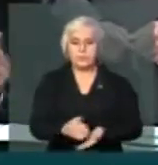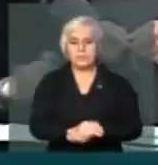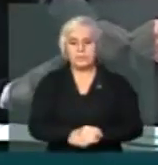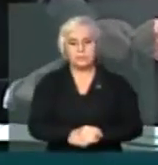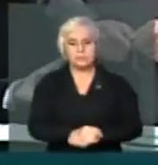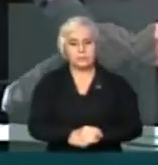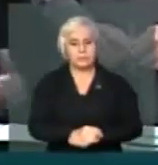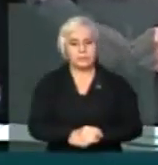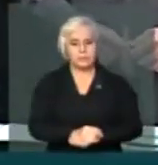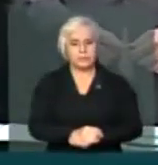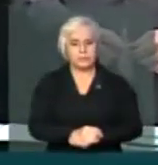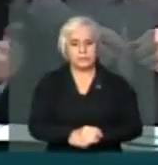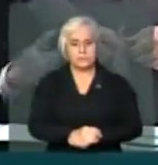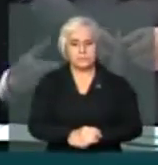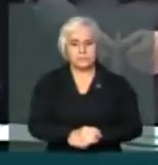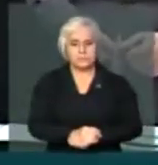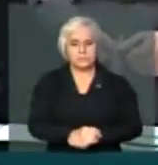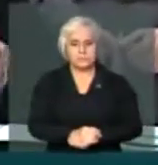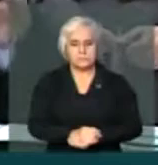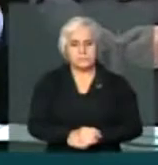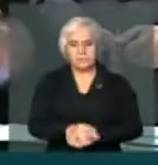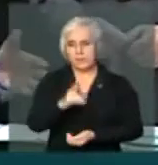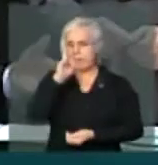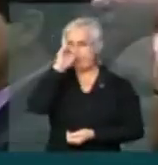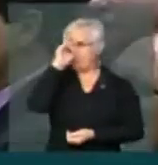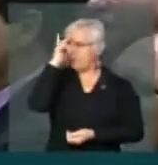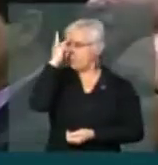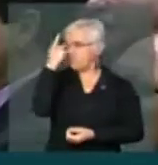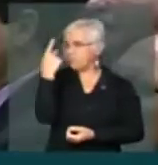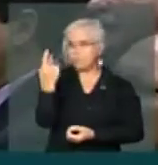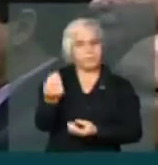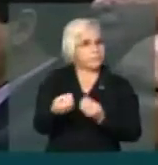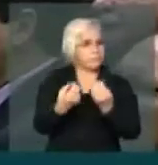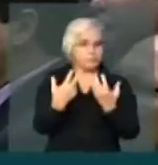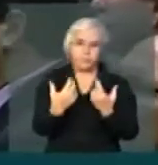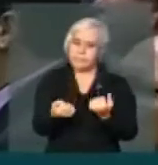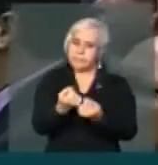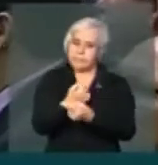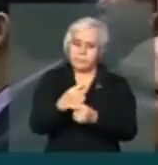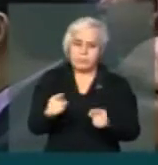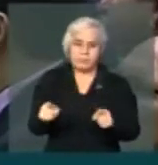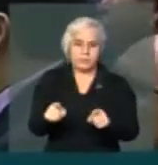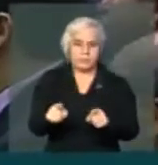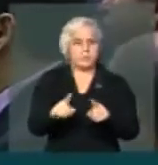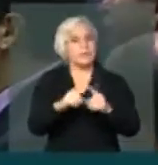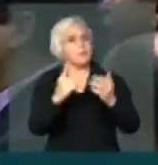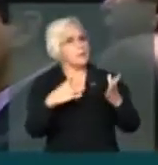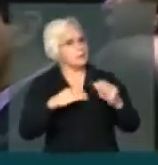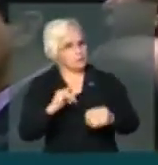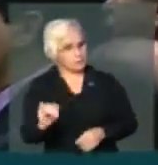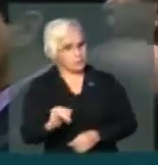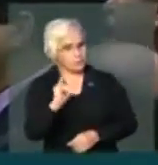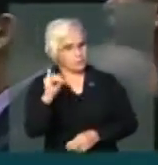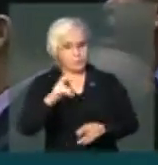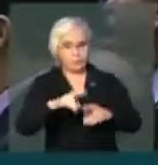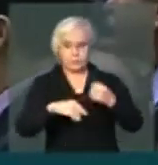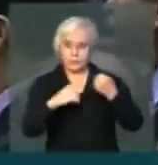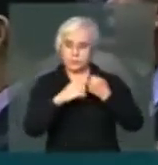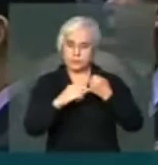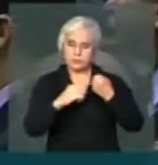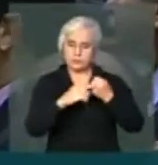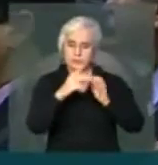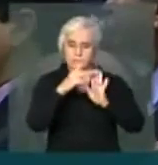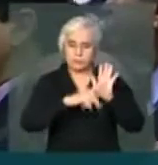Senhor Presidente... Uma redundância inconcebível do ponto de do processo. É extremamente importante, porque os artigos, os